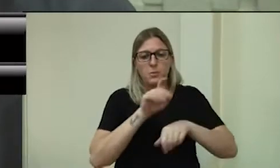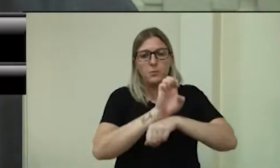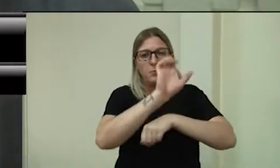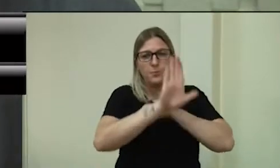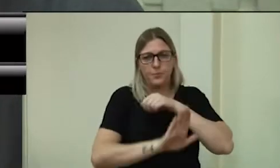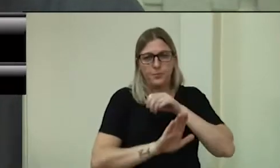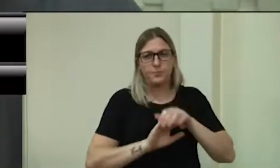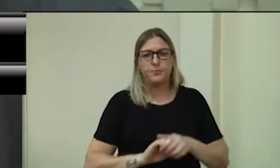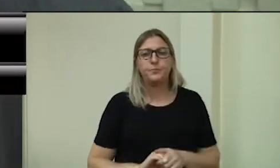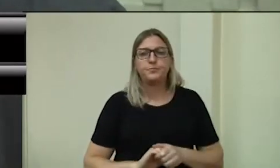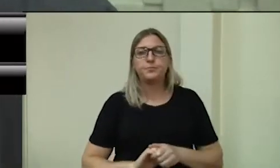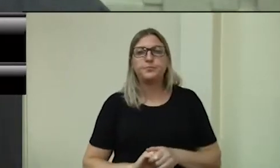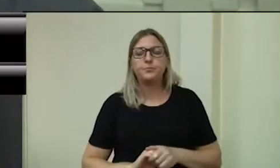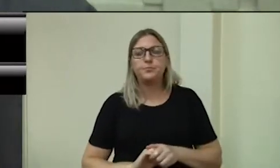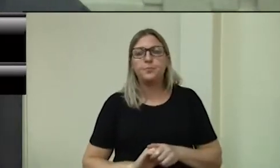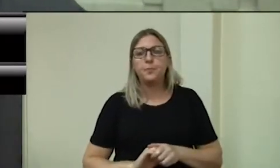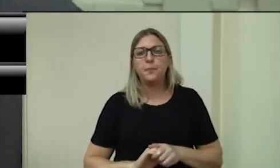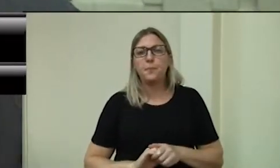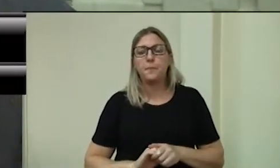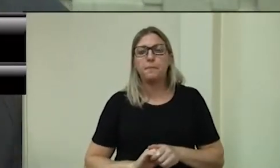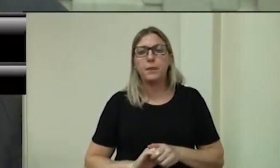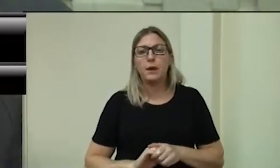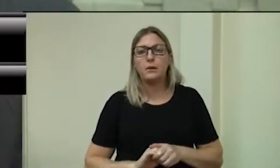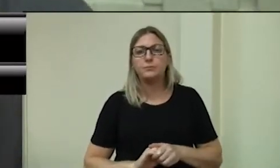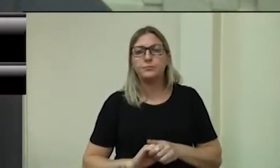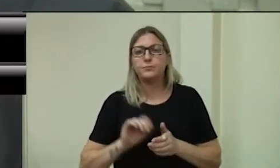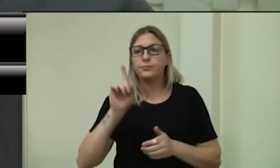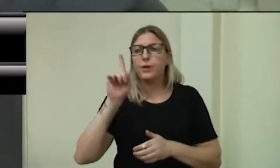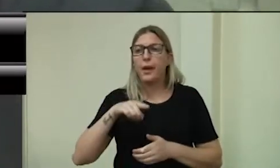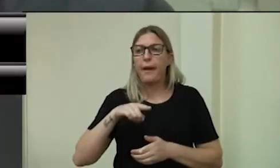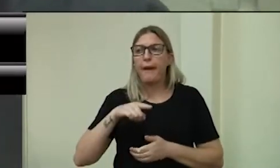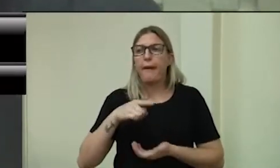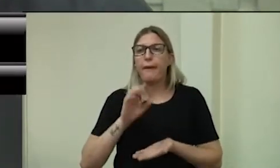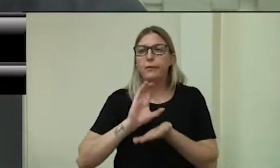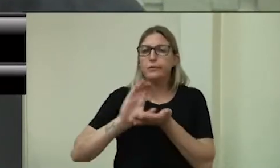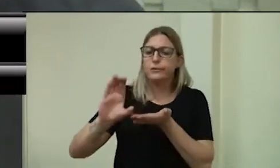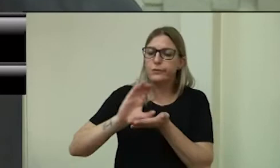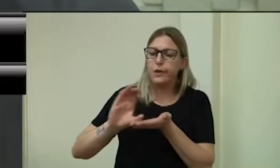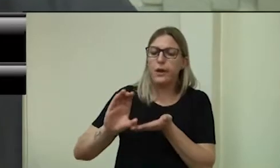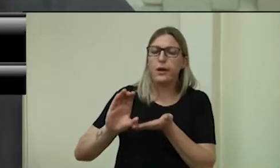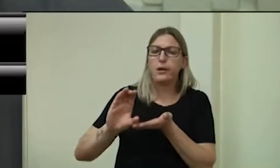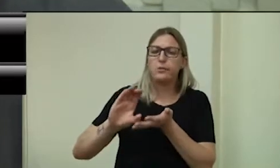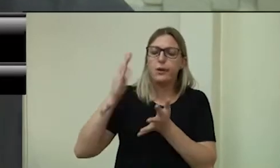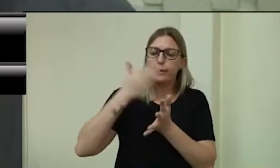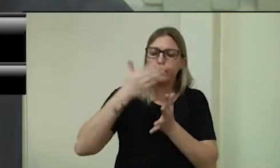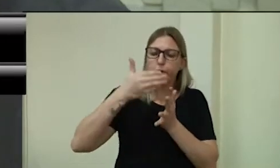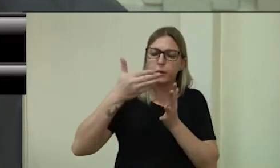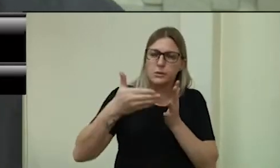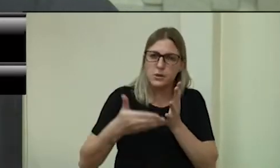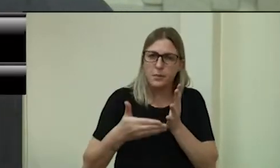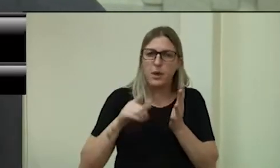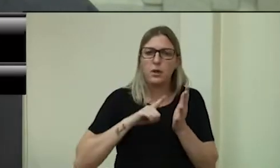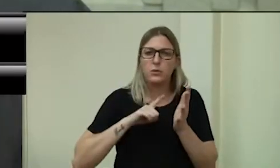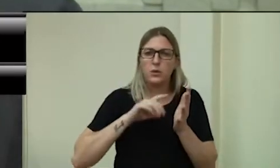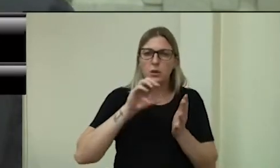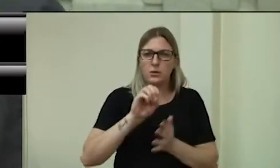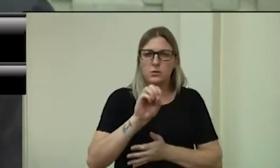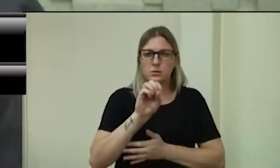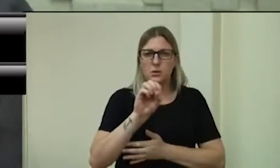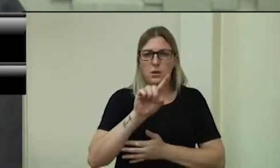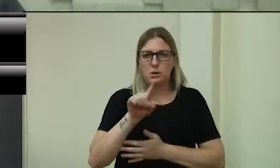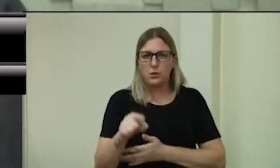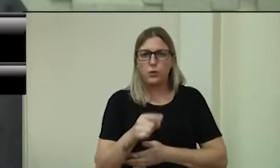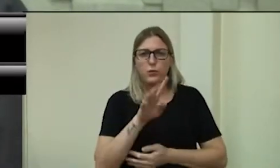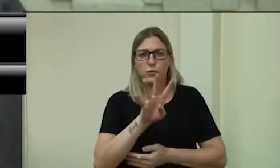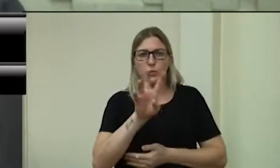colocou aqui que é um financiamento onde é 0,45